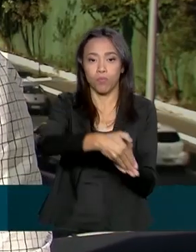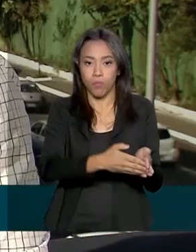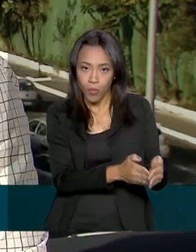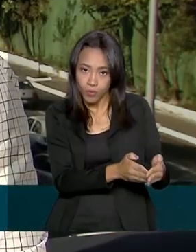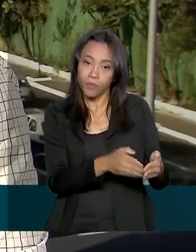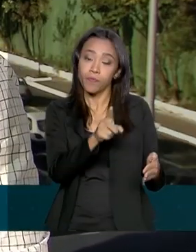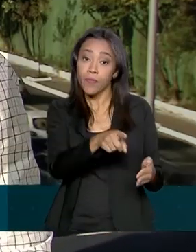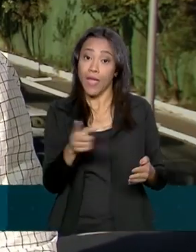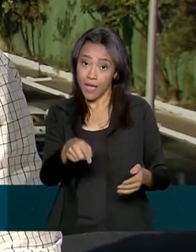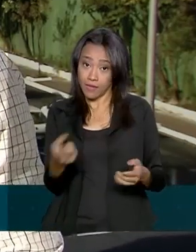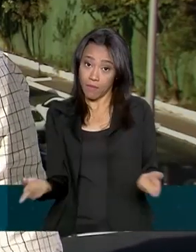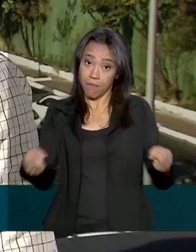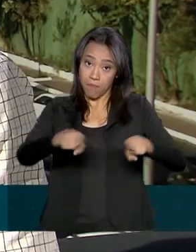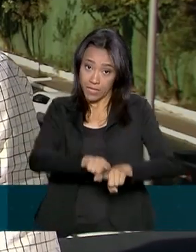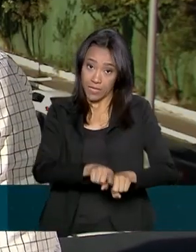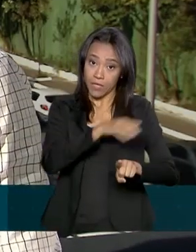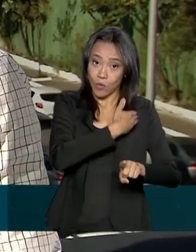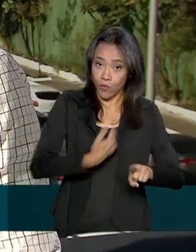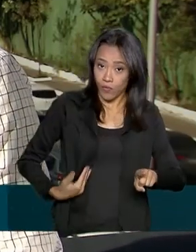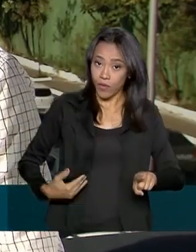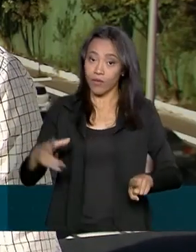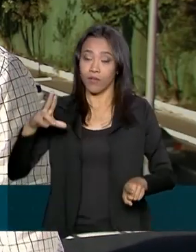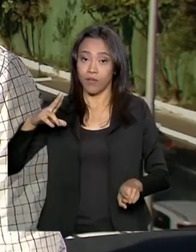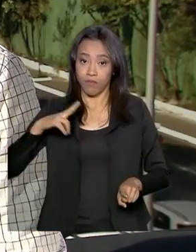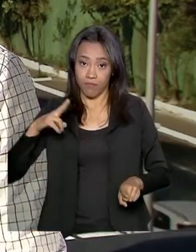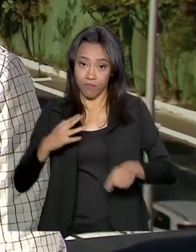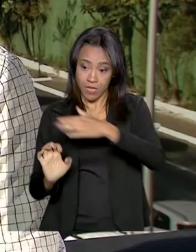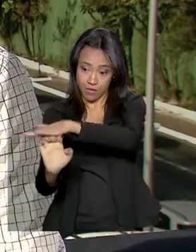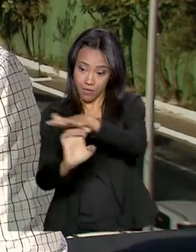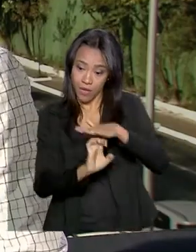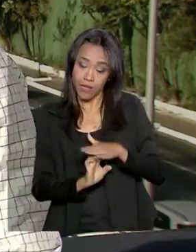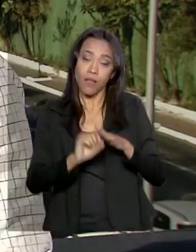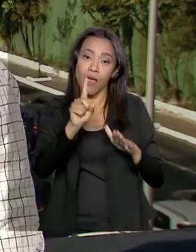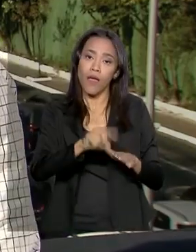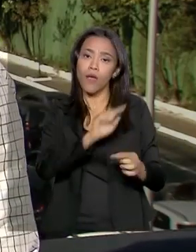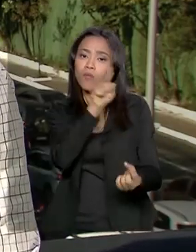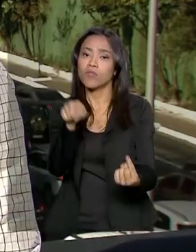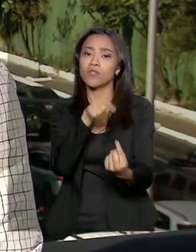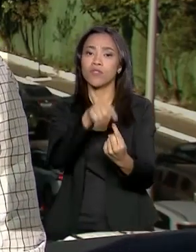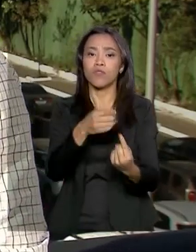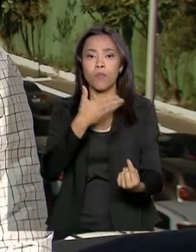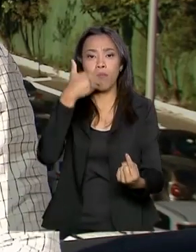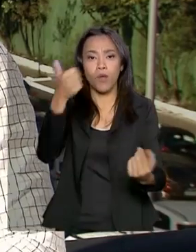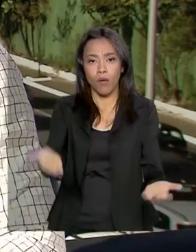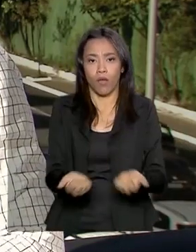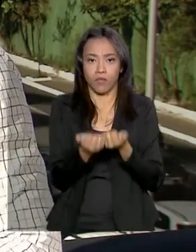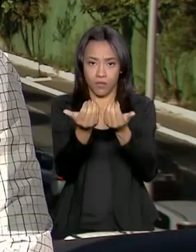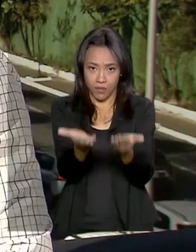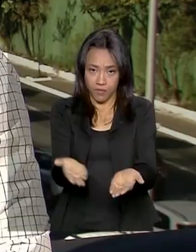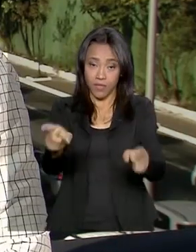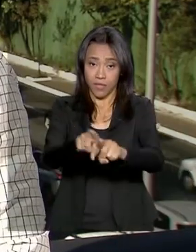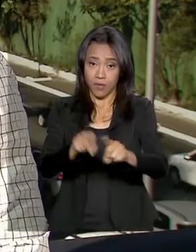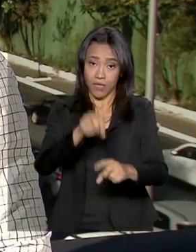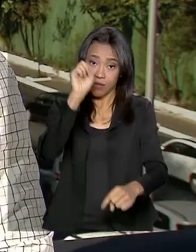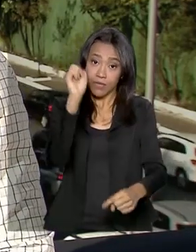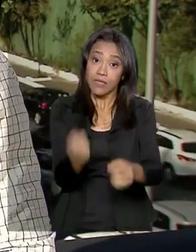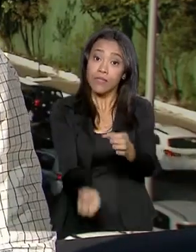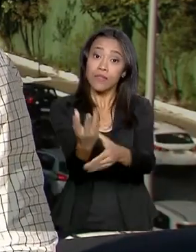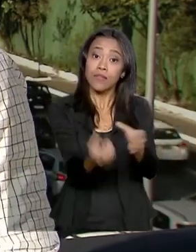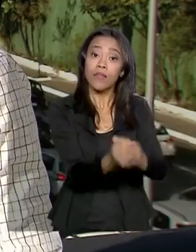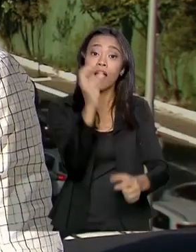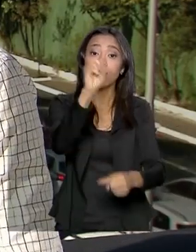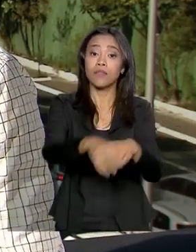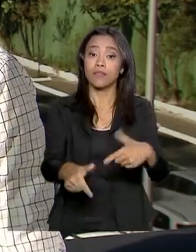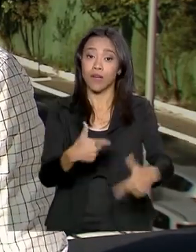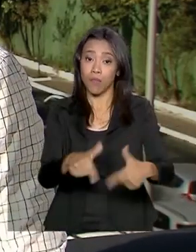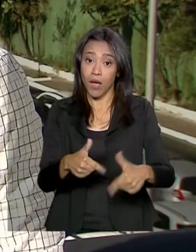Público-Privadas é melhorar a qualidade dos serviços oferecidos e gerar empregos. As concessões devem render